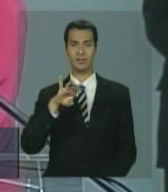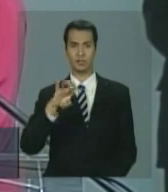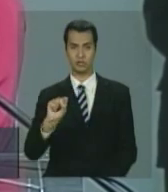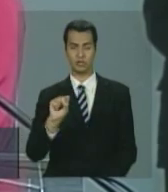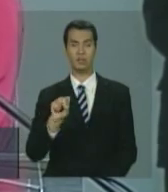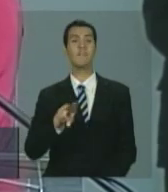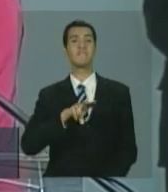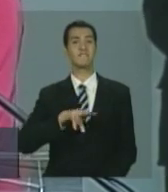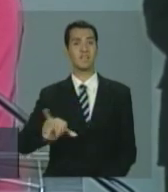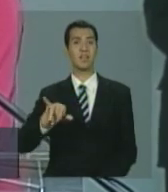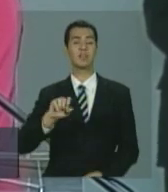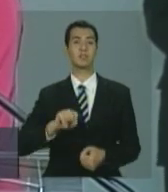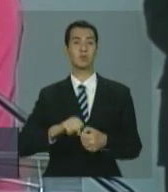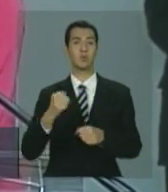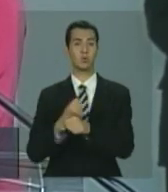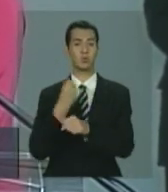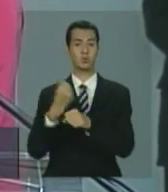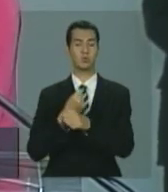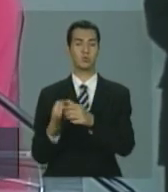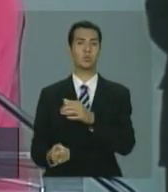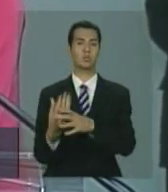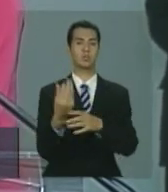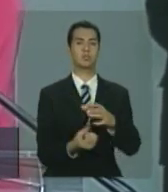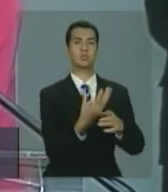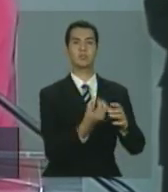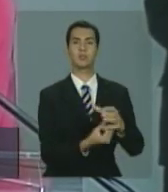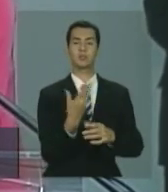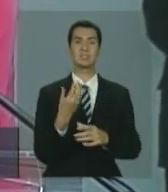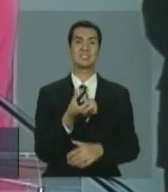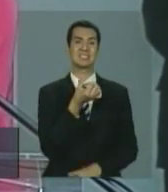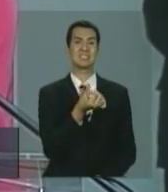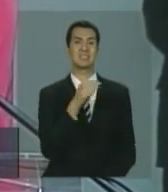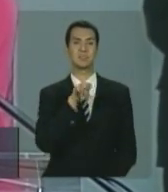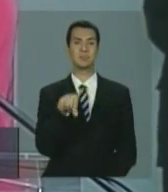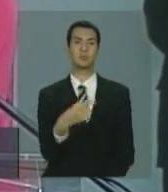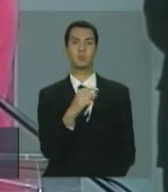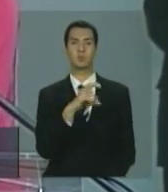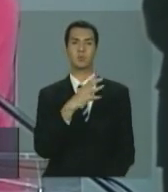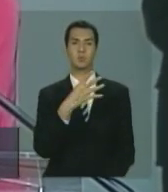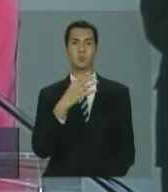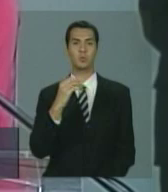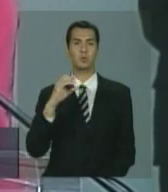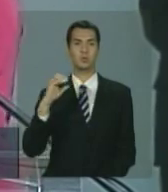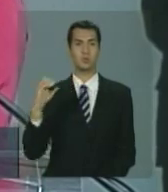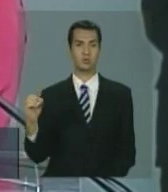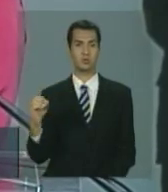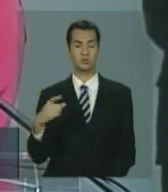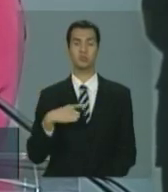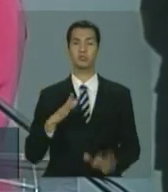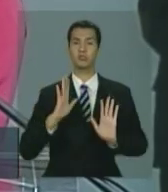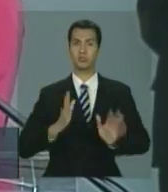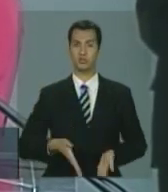6.400 do Brasil e que tem 500 sendo construídas hoje.